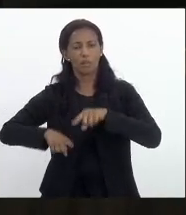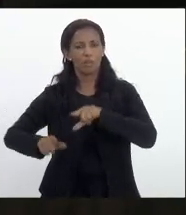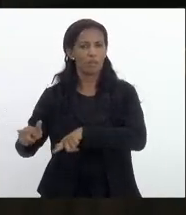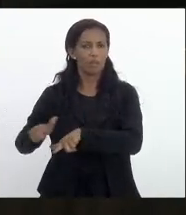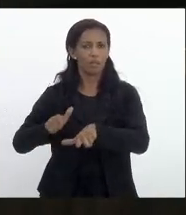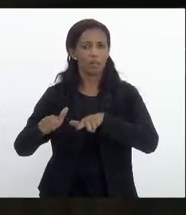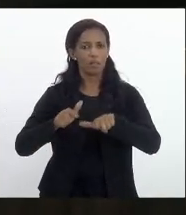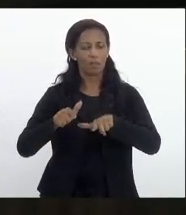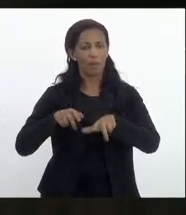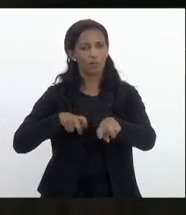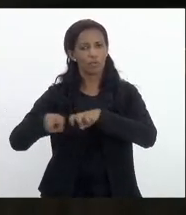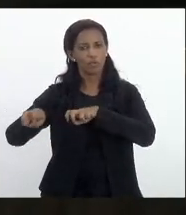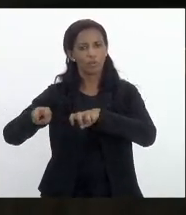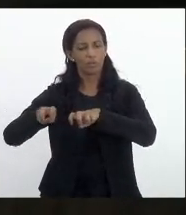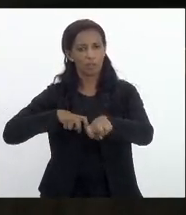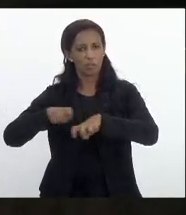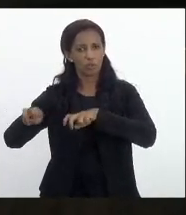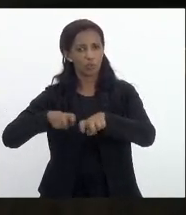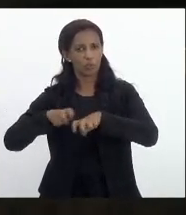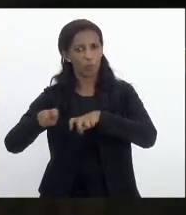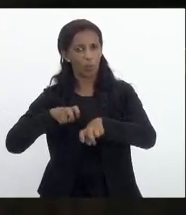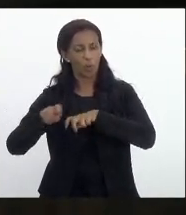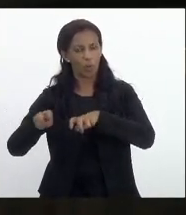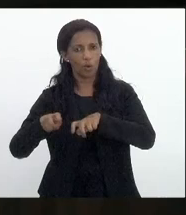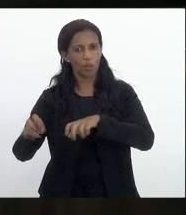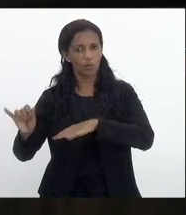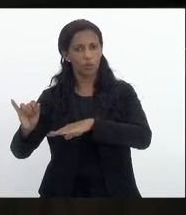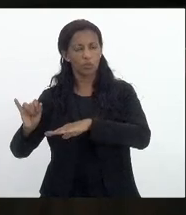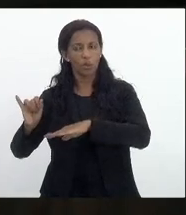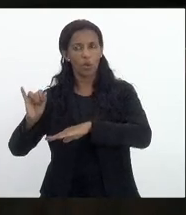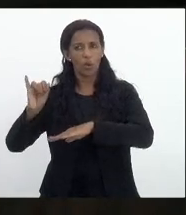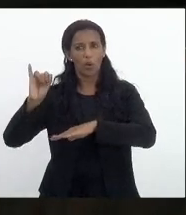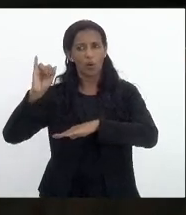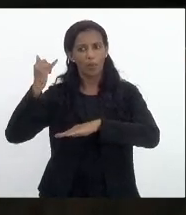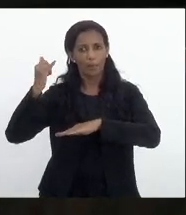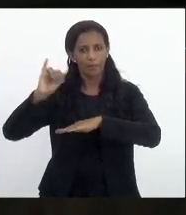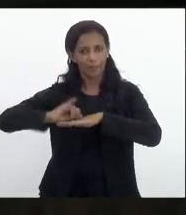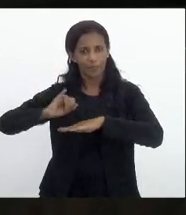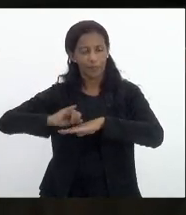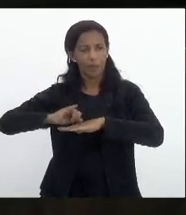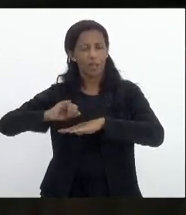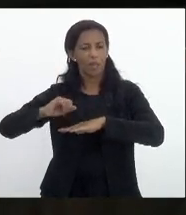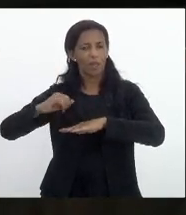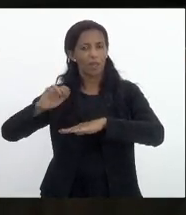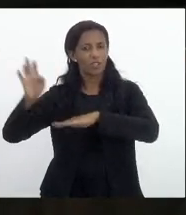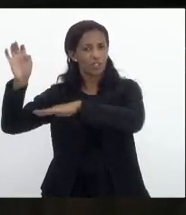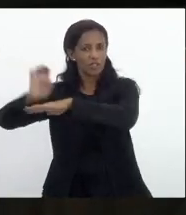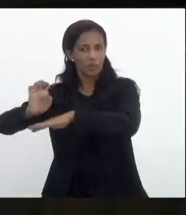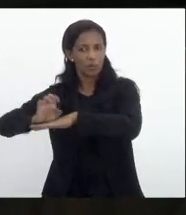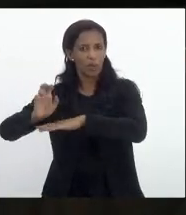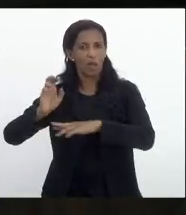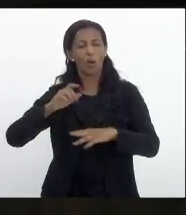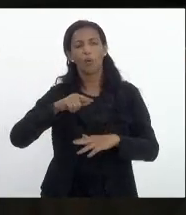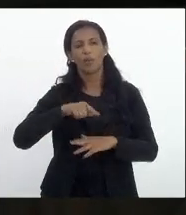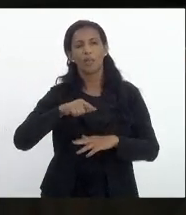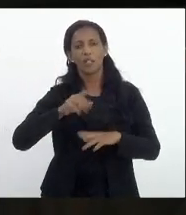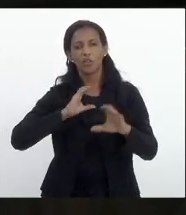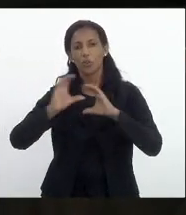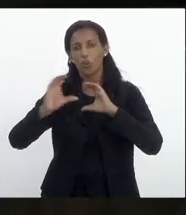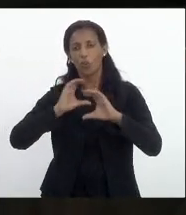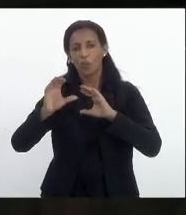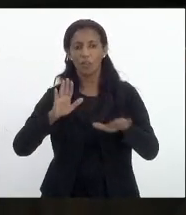serviço de transporte interestadual e intermunicipal e de comunicação RICMS